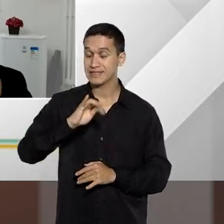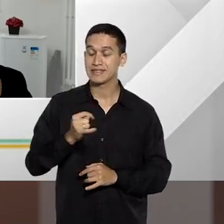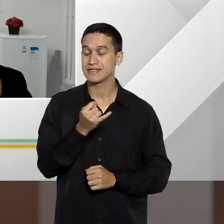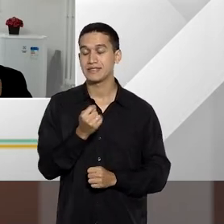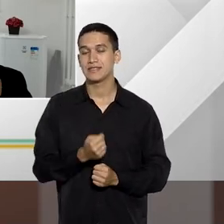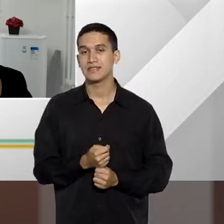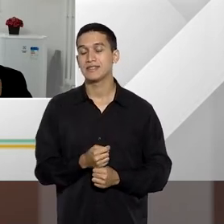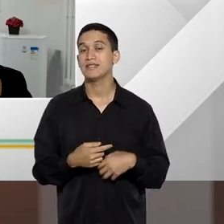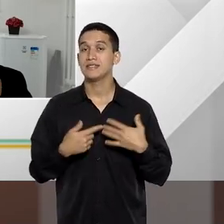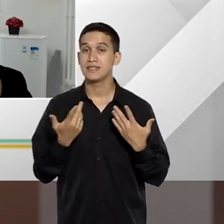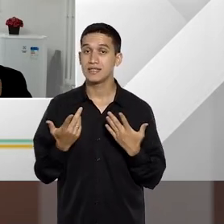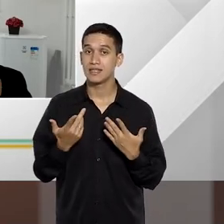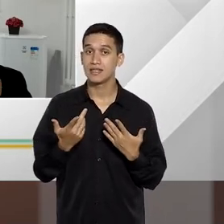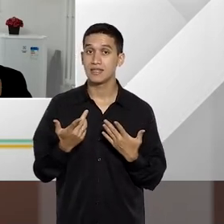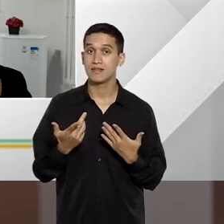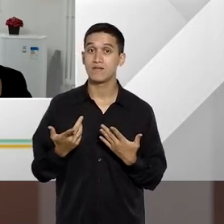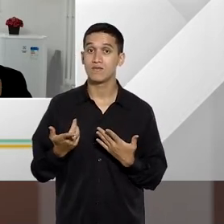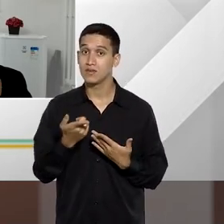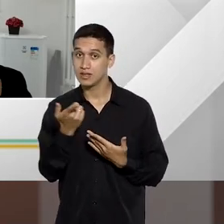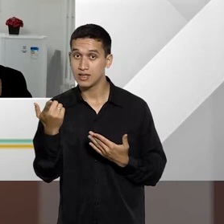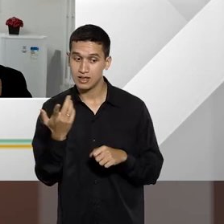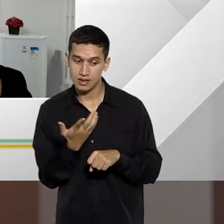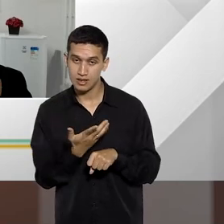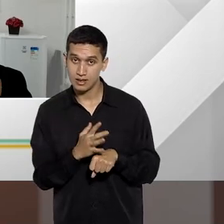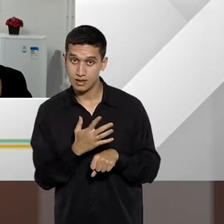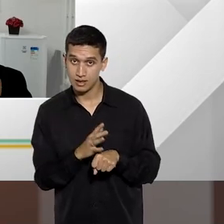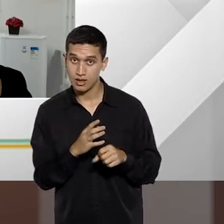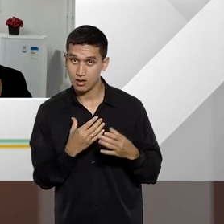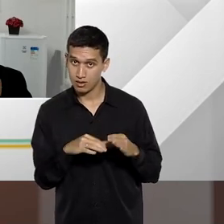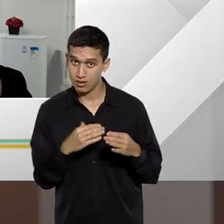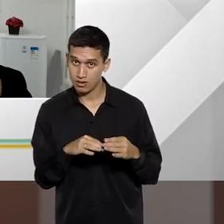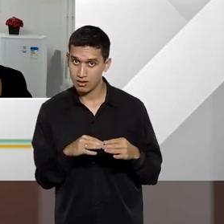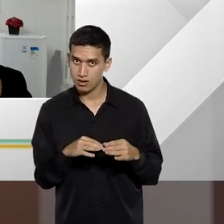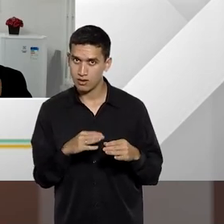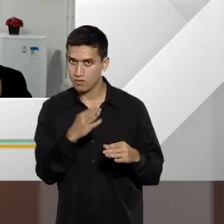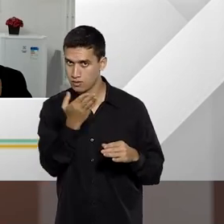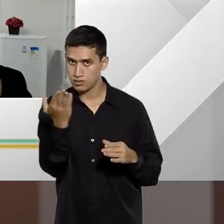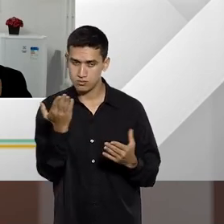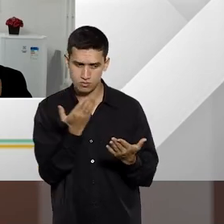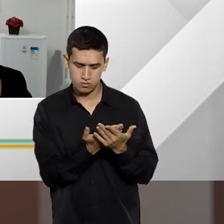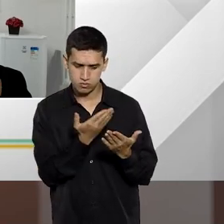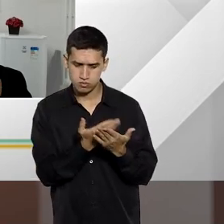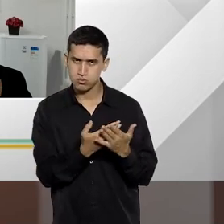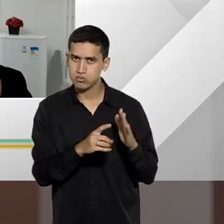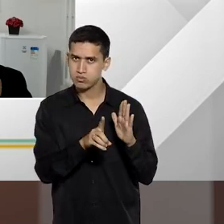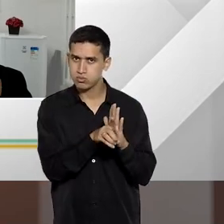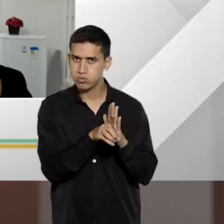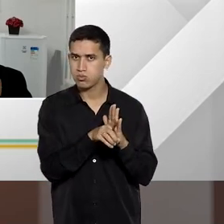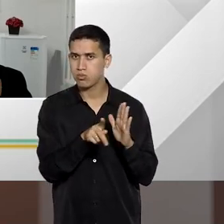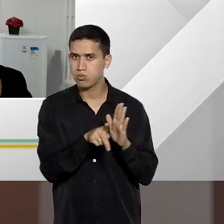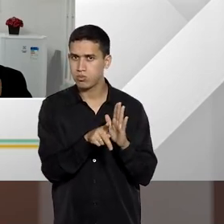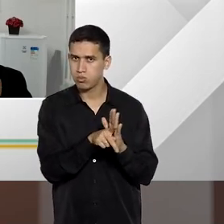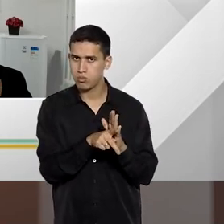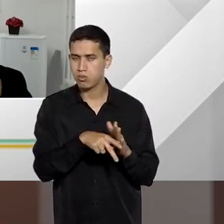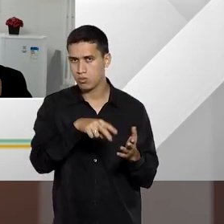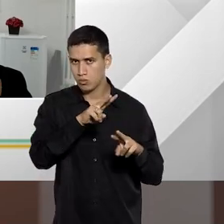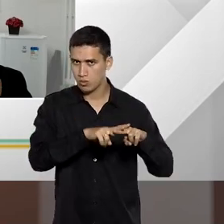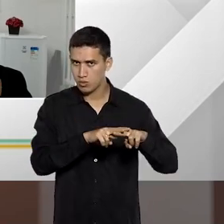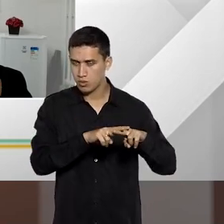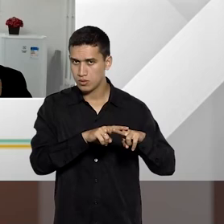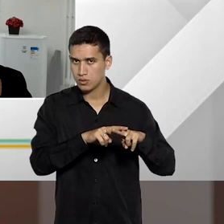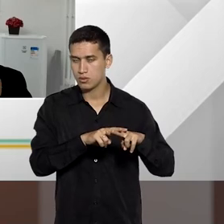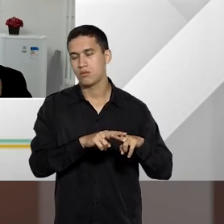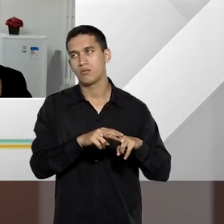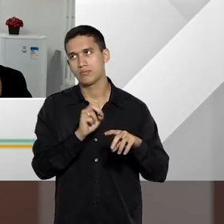então não deixem, você que se prepara para concursos, você que está estudando Direito Penal, Direito Processual Penal, não